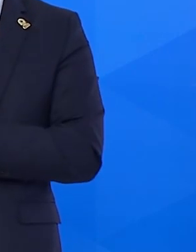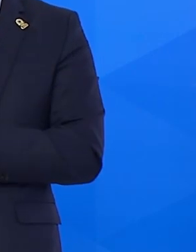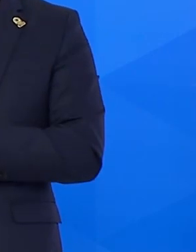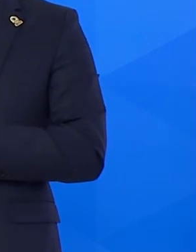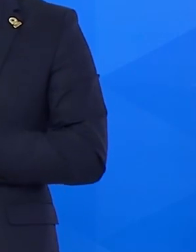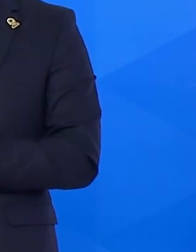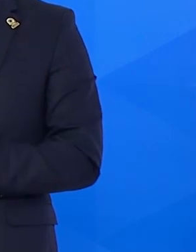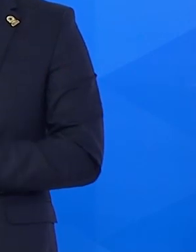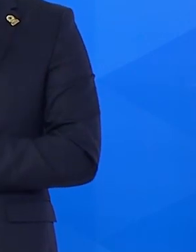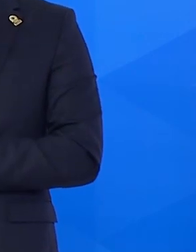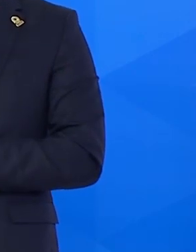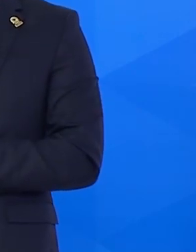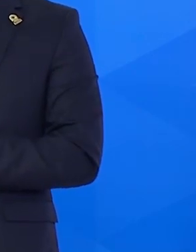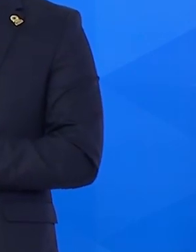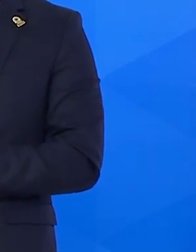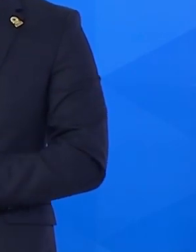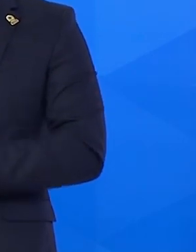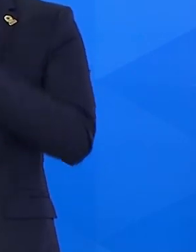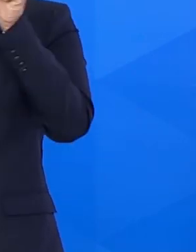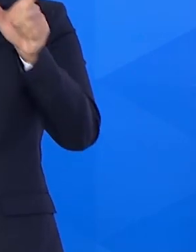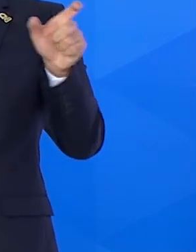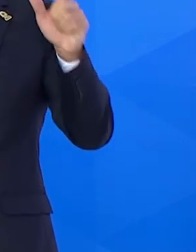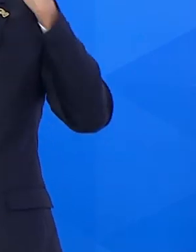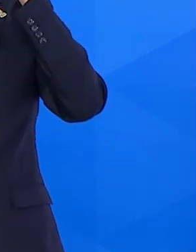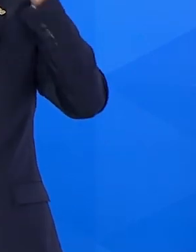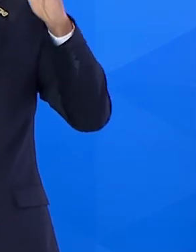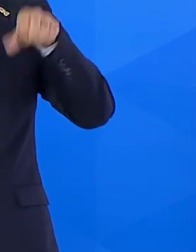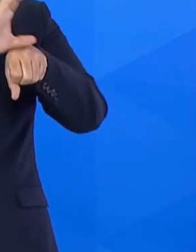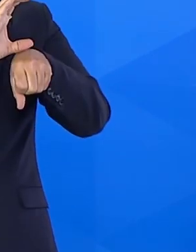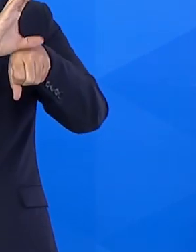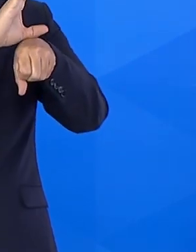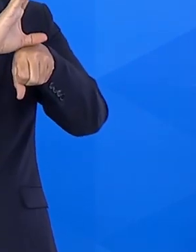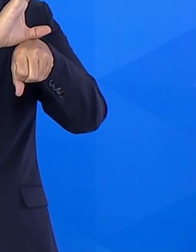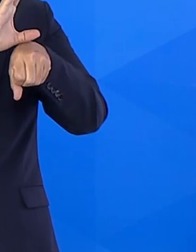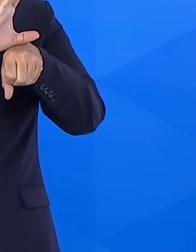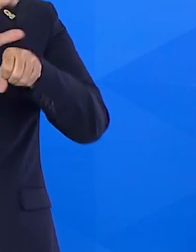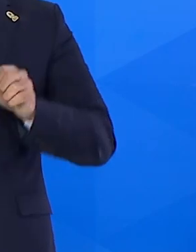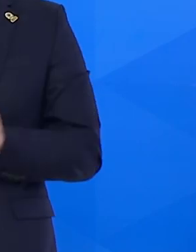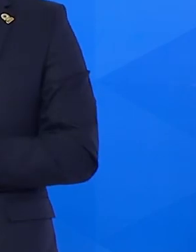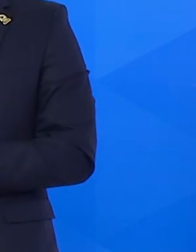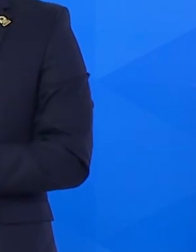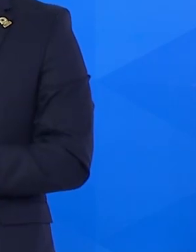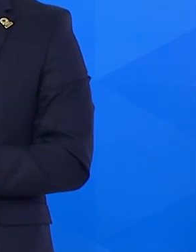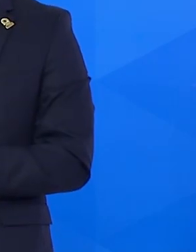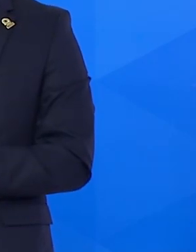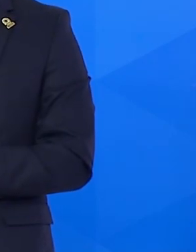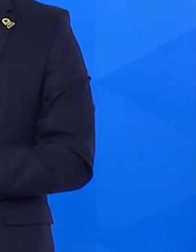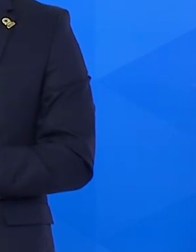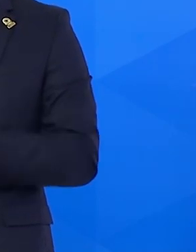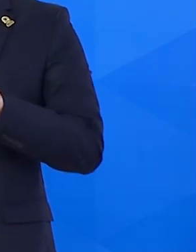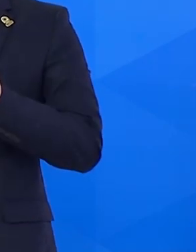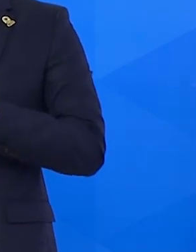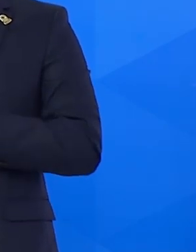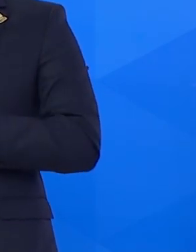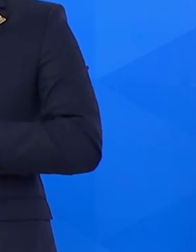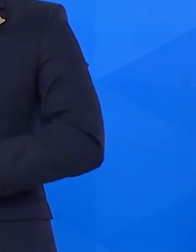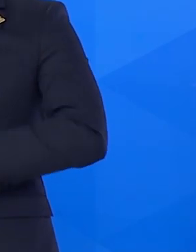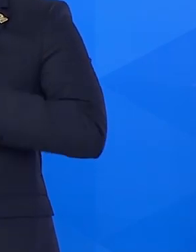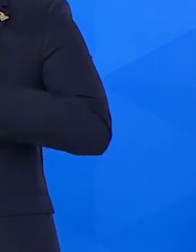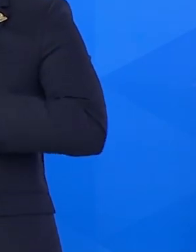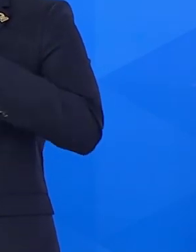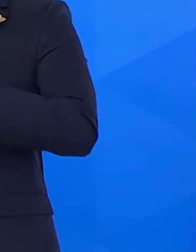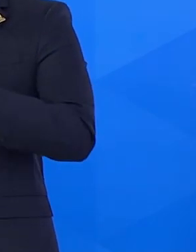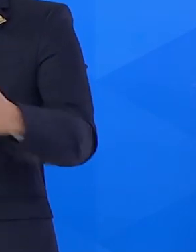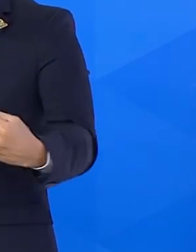Cada cidadão respeite a Constituição e que a nossa atuação seja